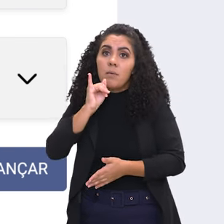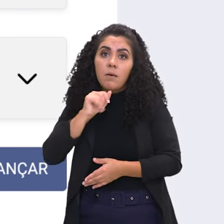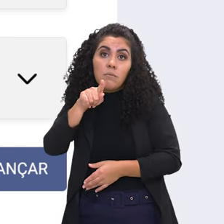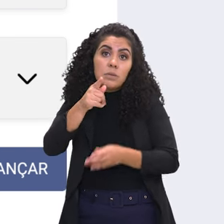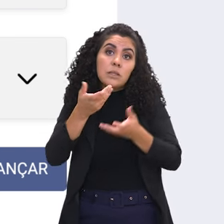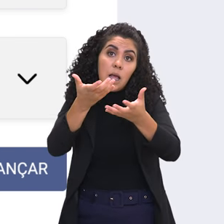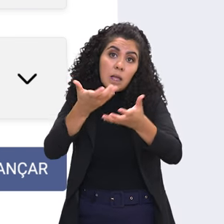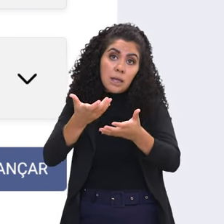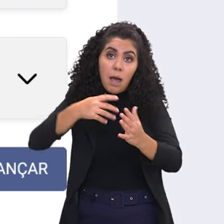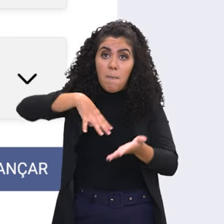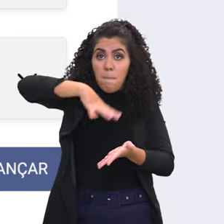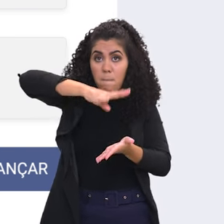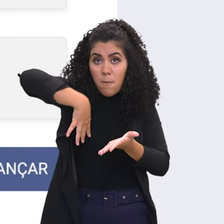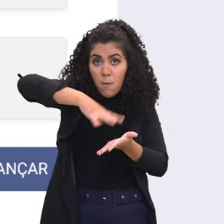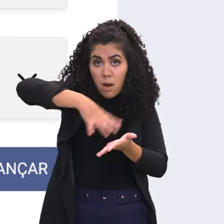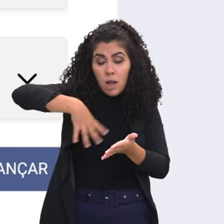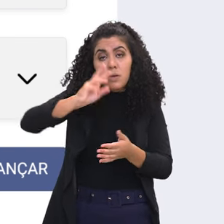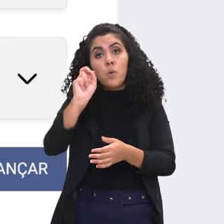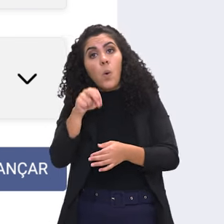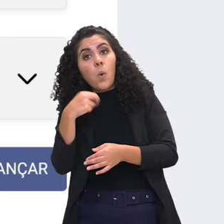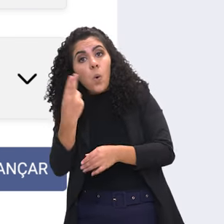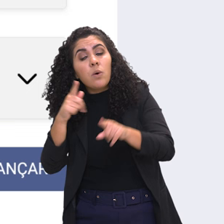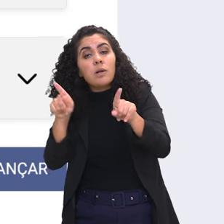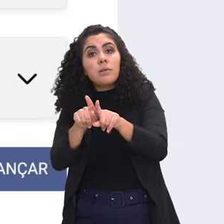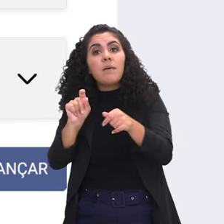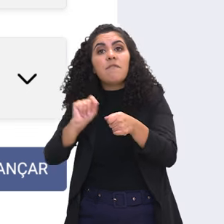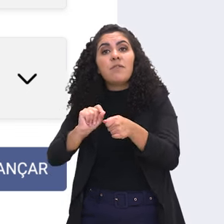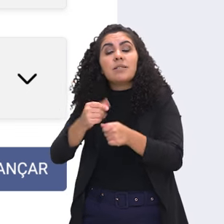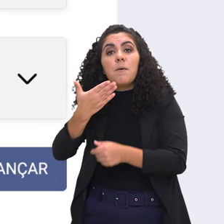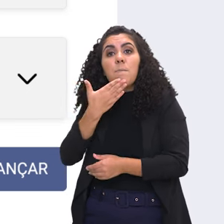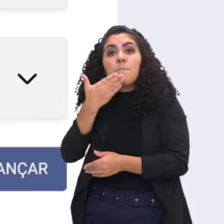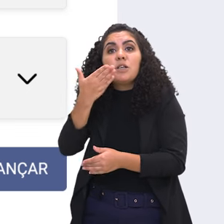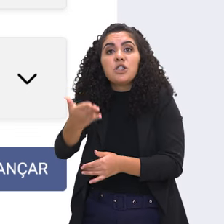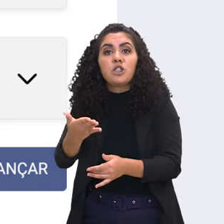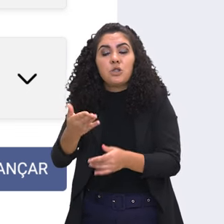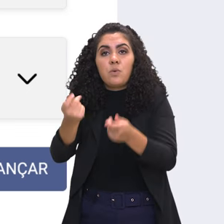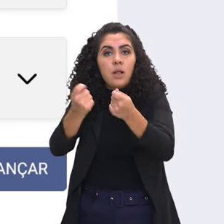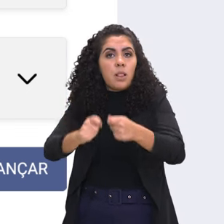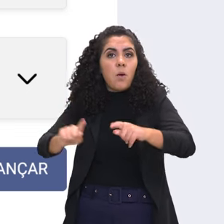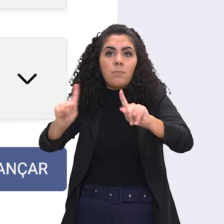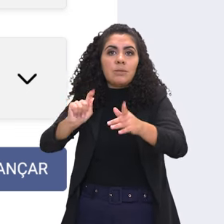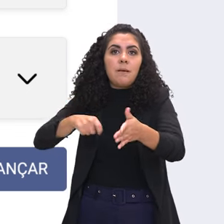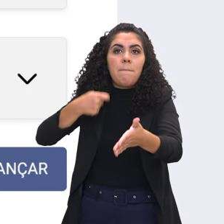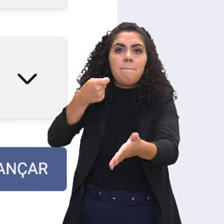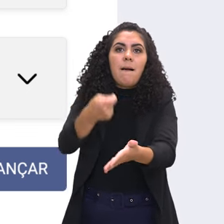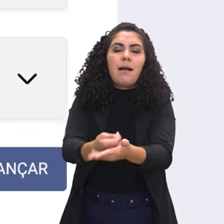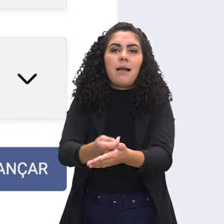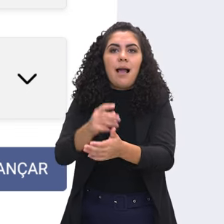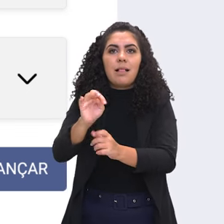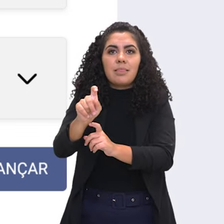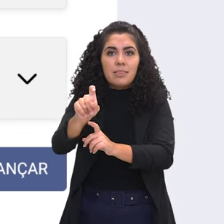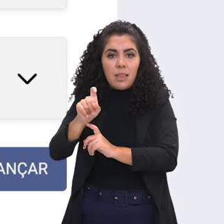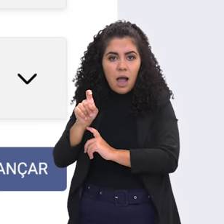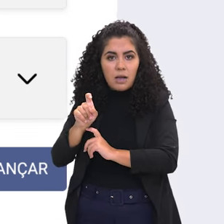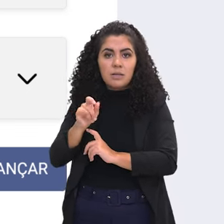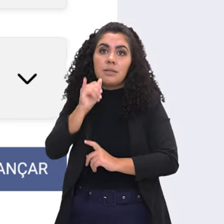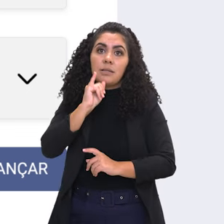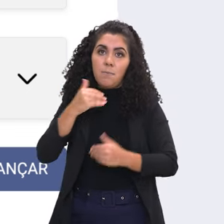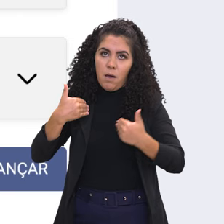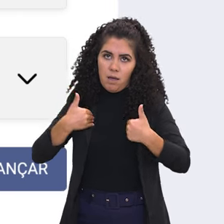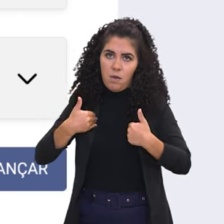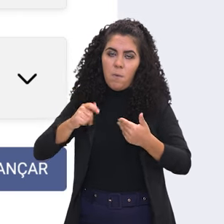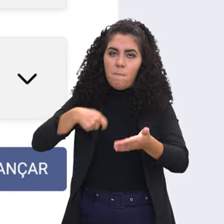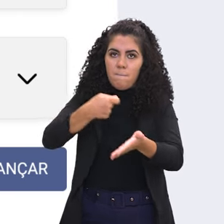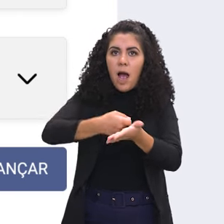você vai querer gerar um boleto ou se você vai fazer uma solicitação de isenção do pagamento da taxa de inscrição. No meu caso